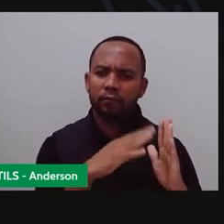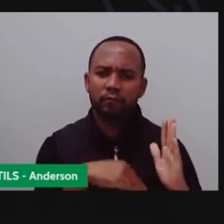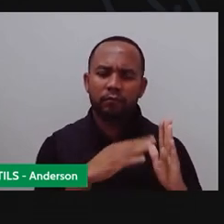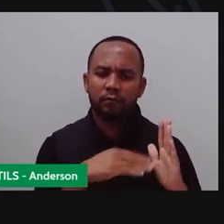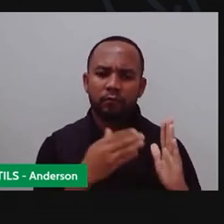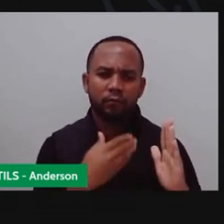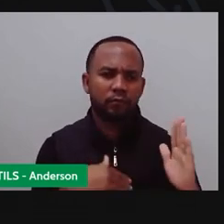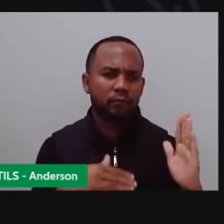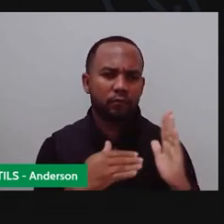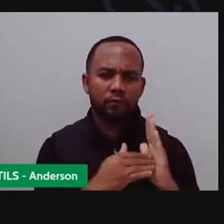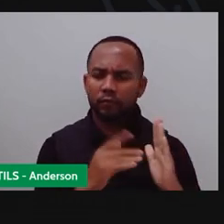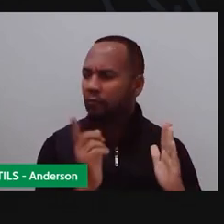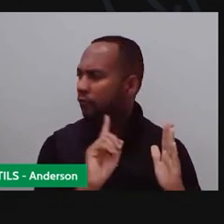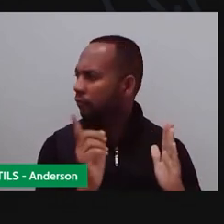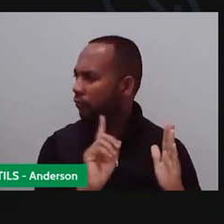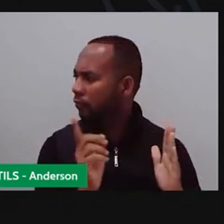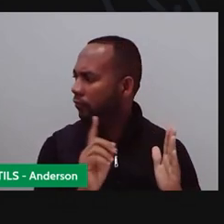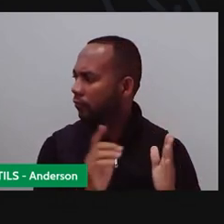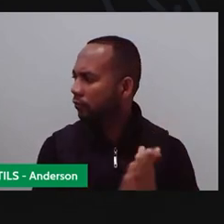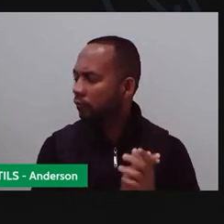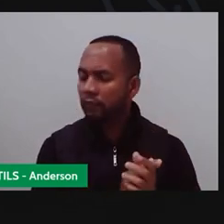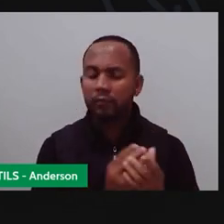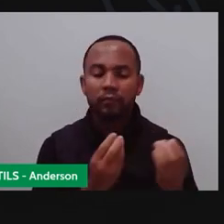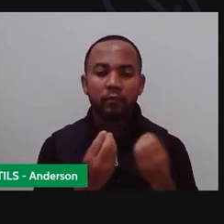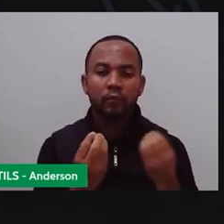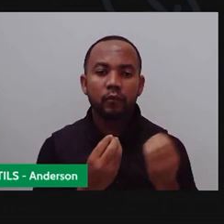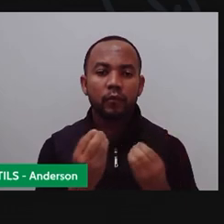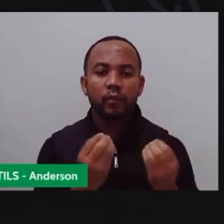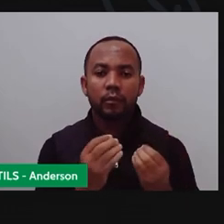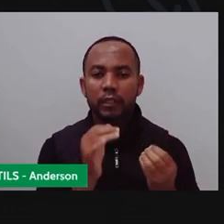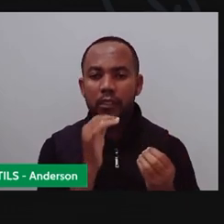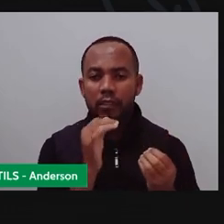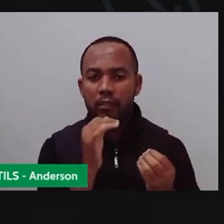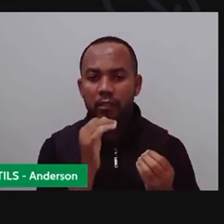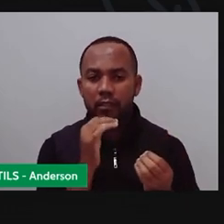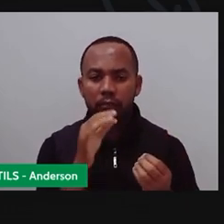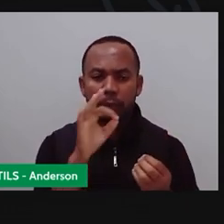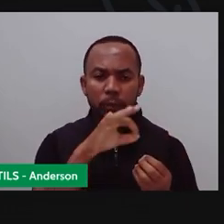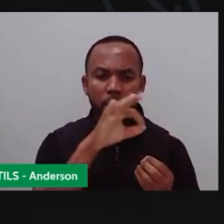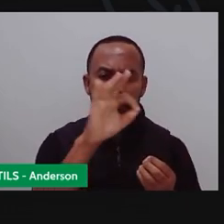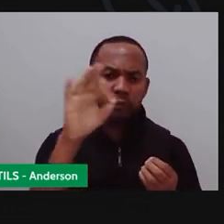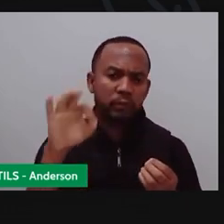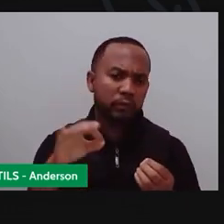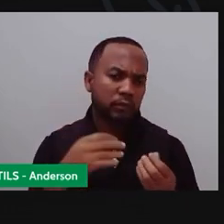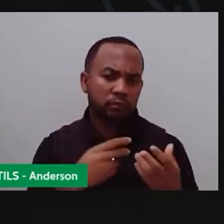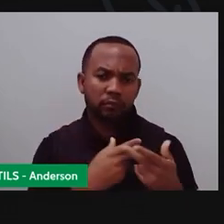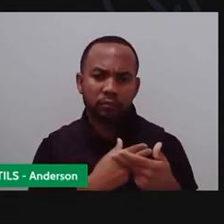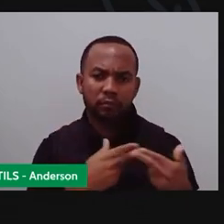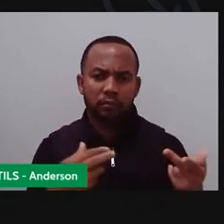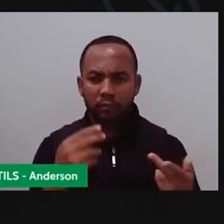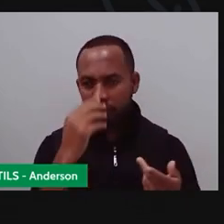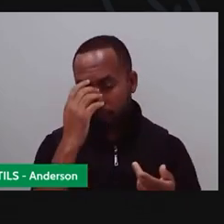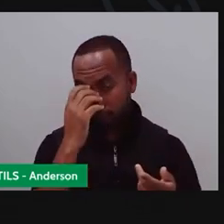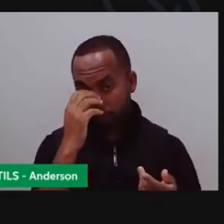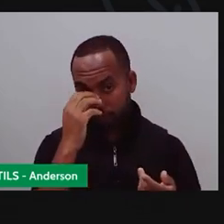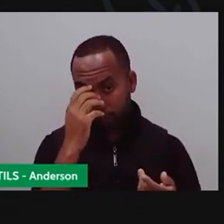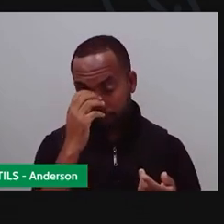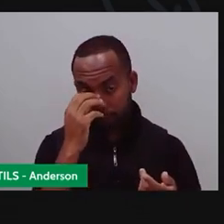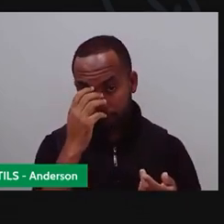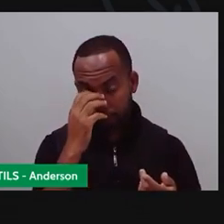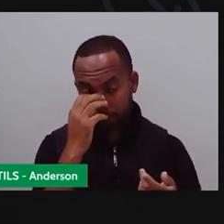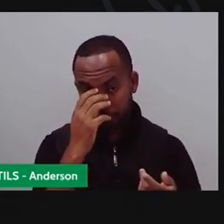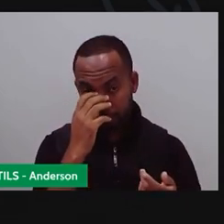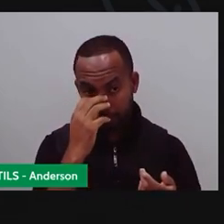como o Romero Brito faz lá nas imagens dele. Fazer outras estampas, pingar umas bolinhas, não é isso? Fazer